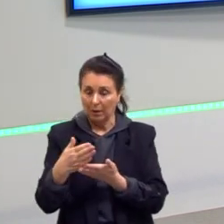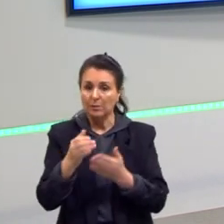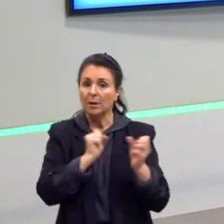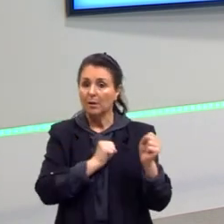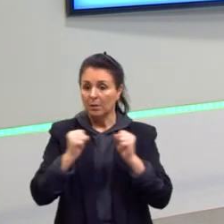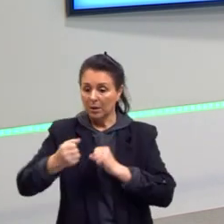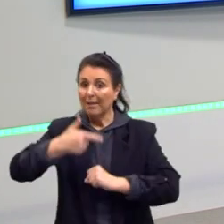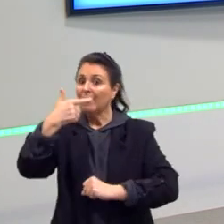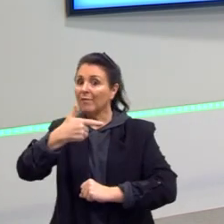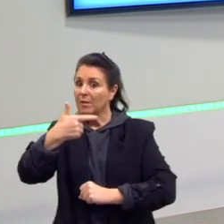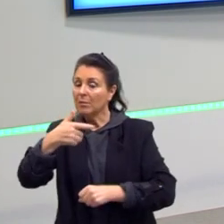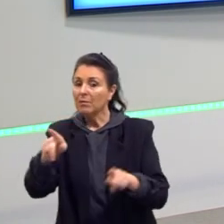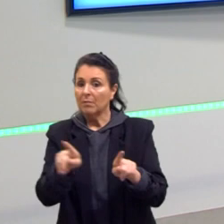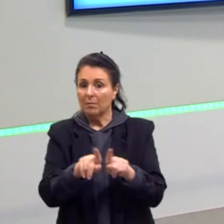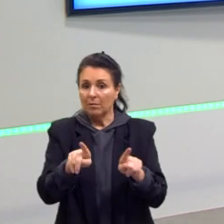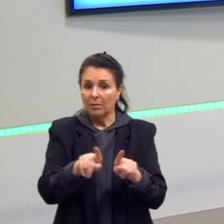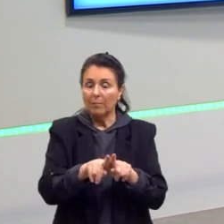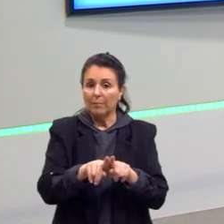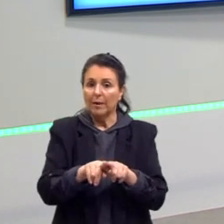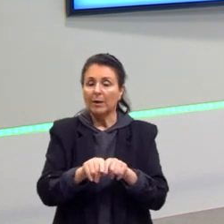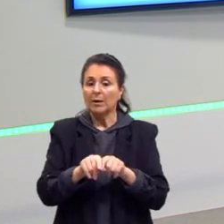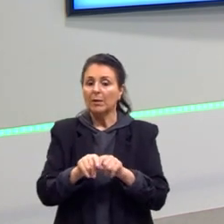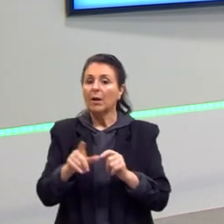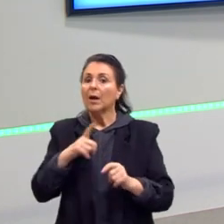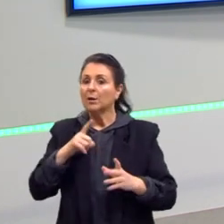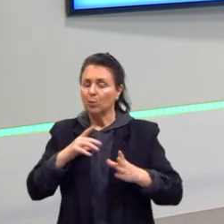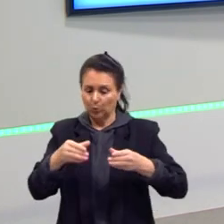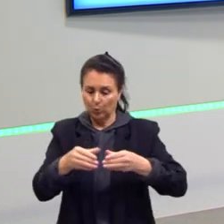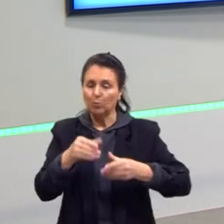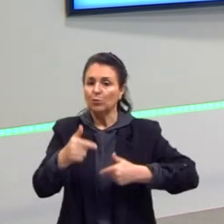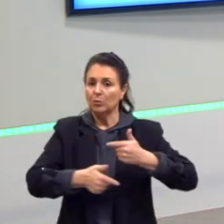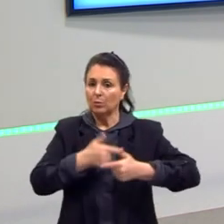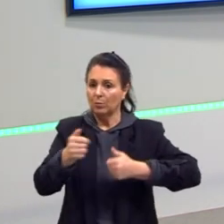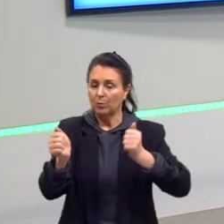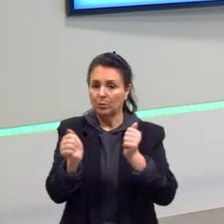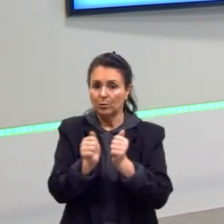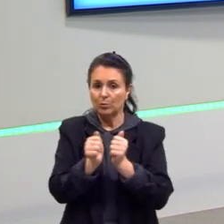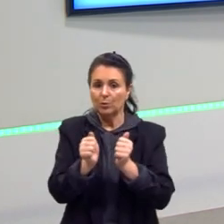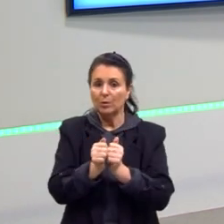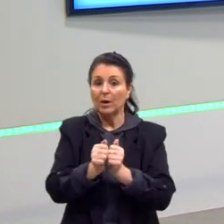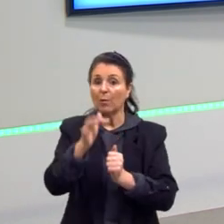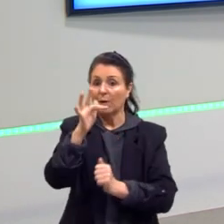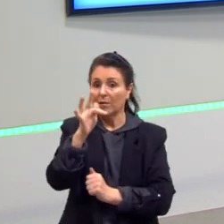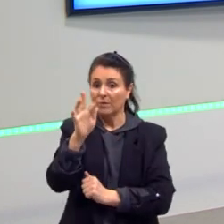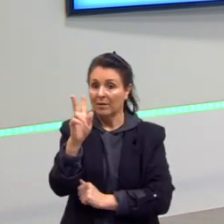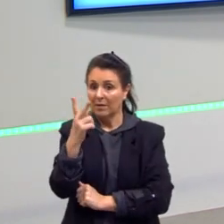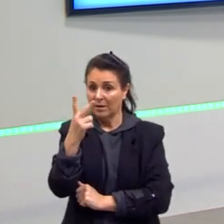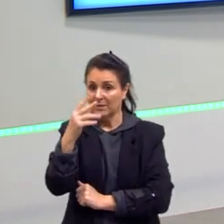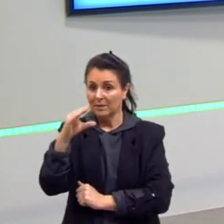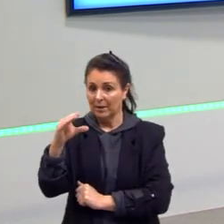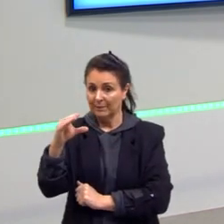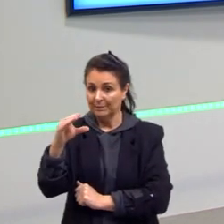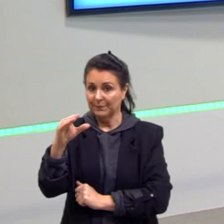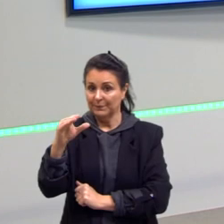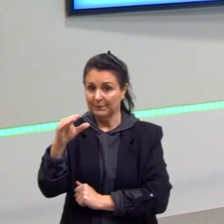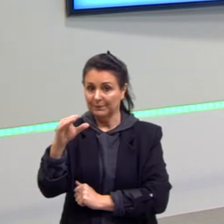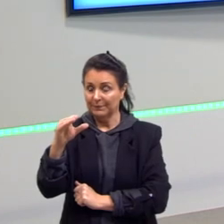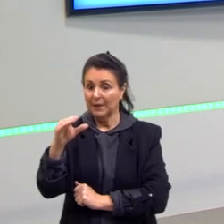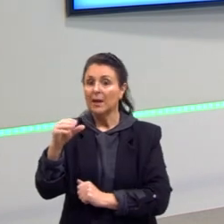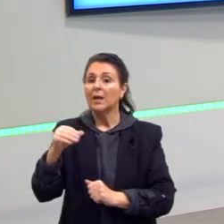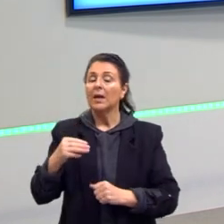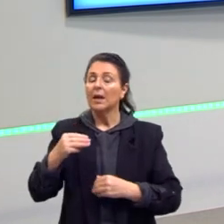é vice, ele entra no poder, ele traz uma equipe com ele, junto com ele, traz o Fernando Henrique Cardoso como o ministro